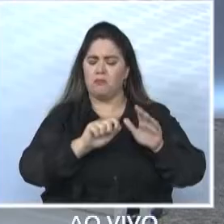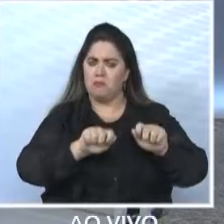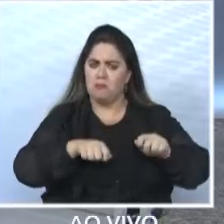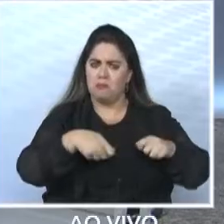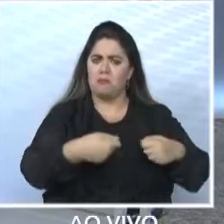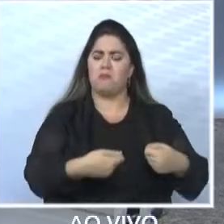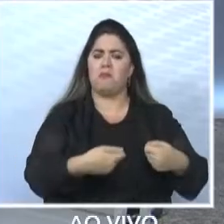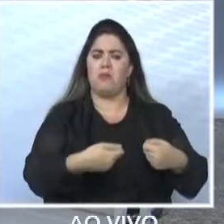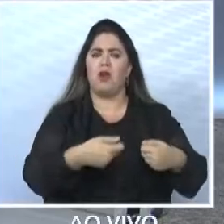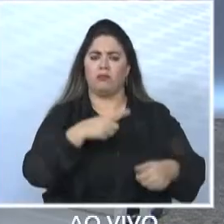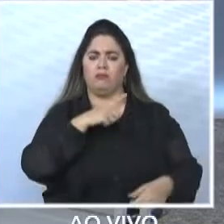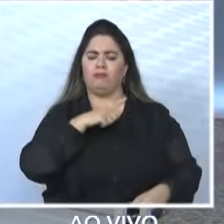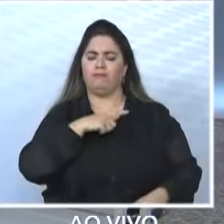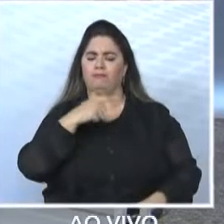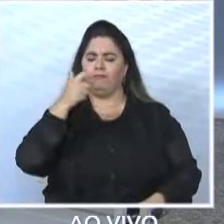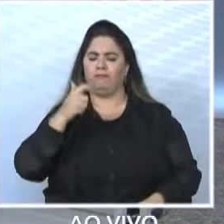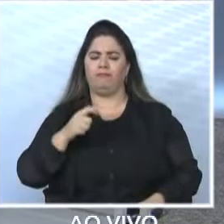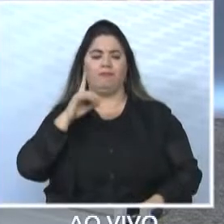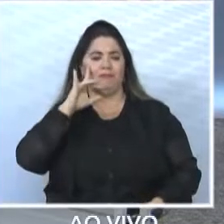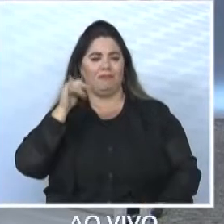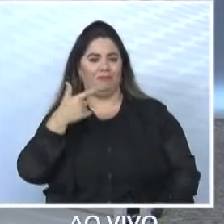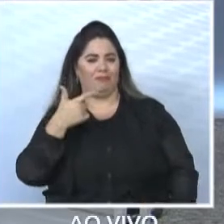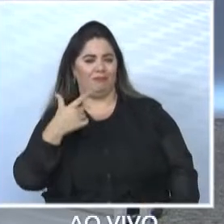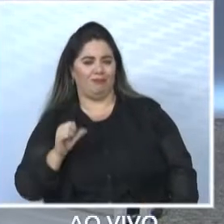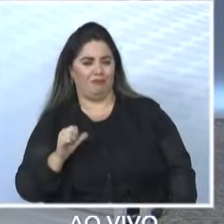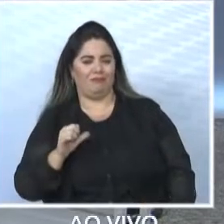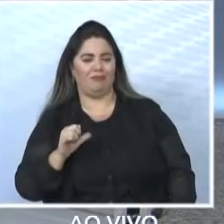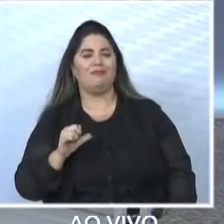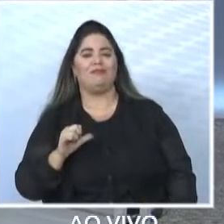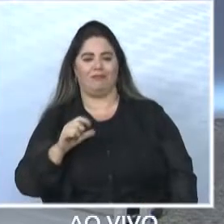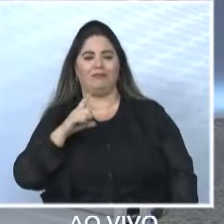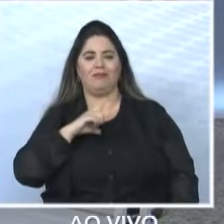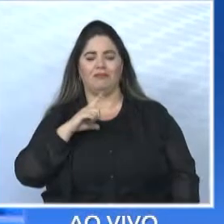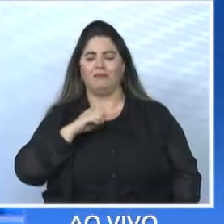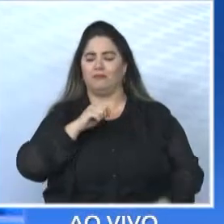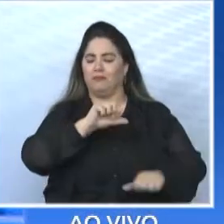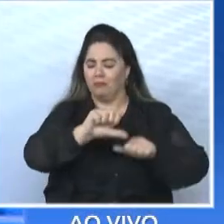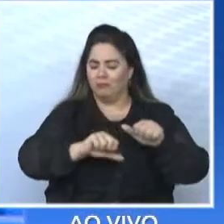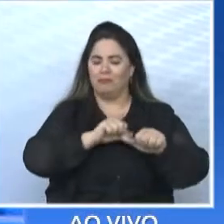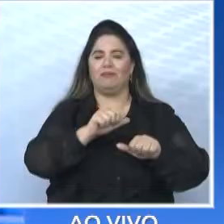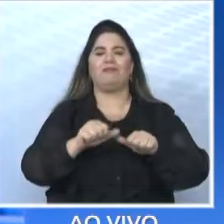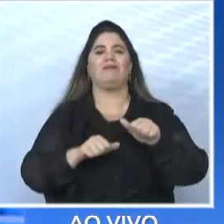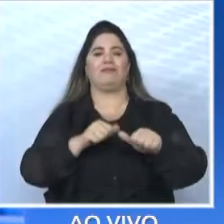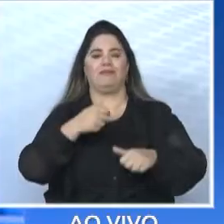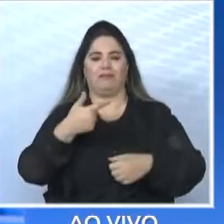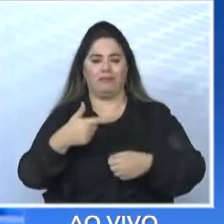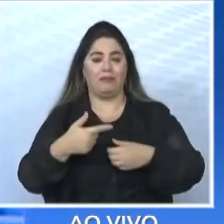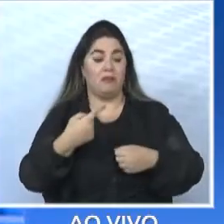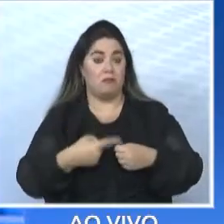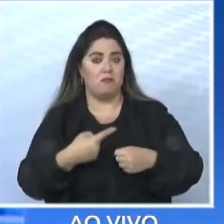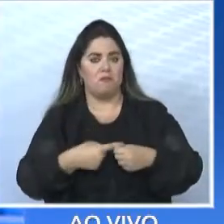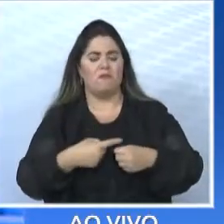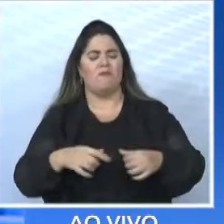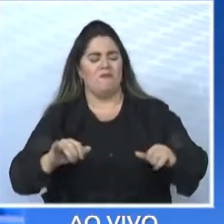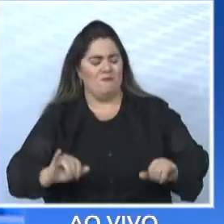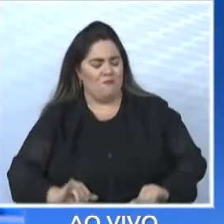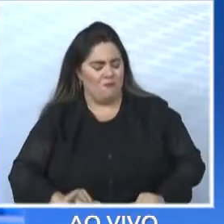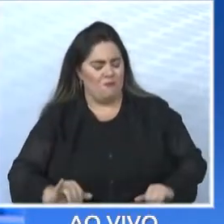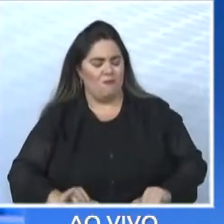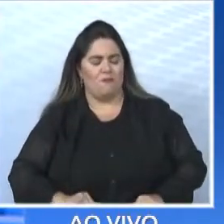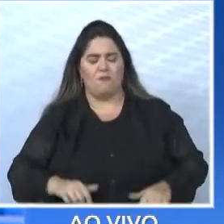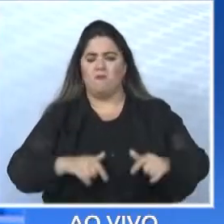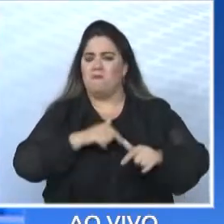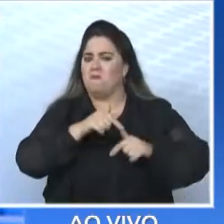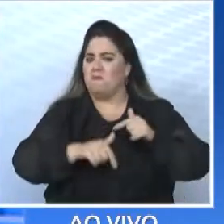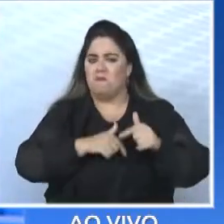temos. E, dia 29, 15, nós vamos reconstruir a nossa cidade que está muito sofrida. Está sem emprego, sem